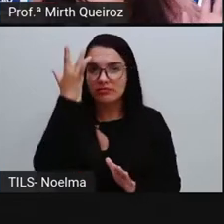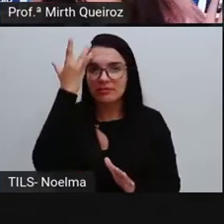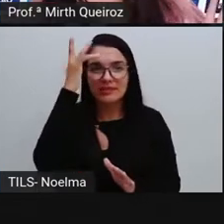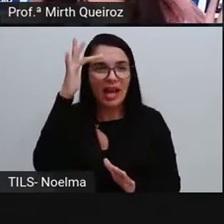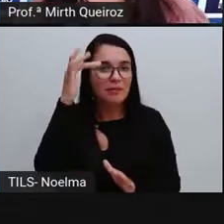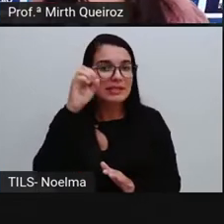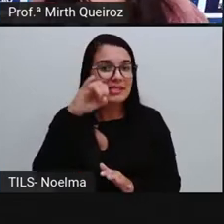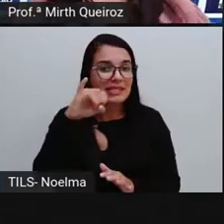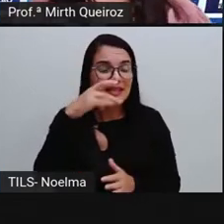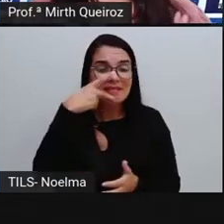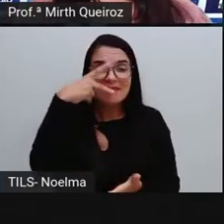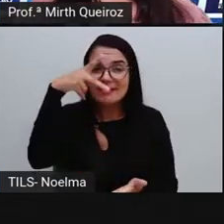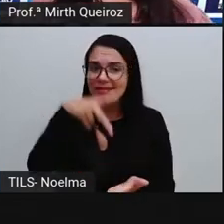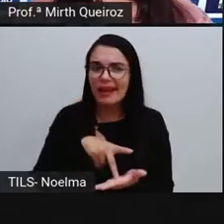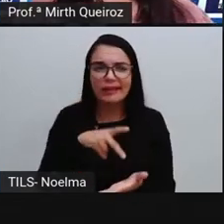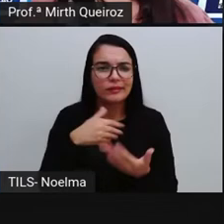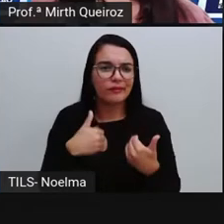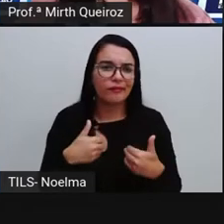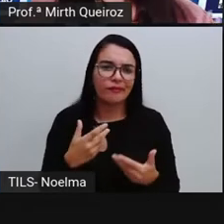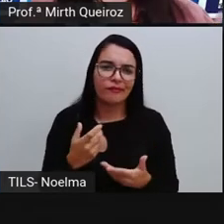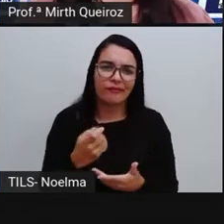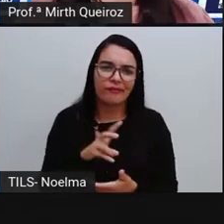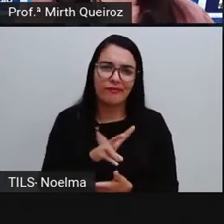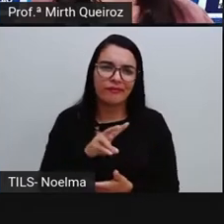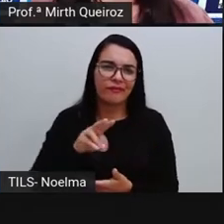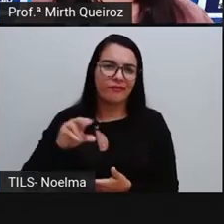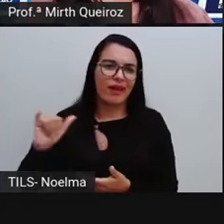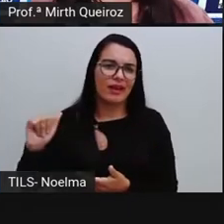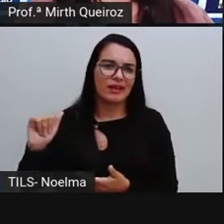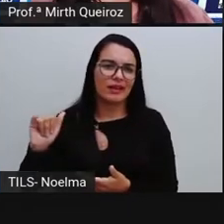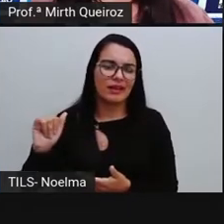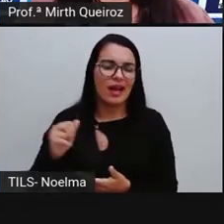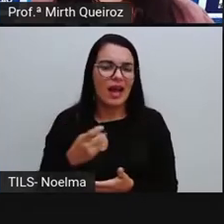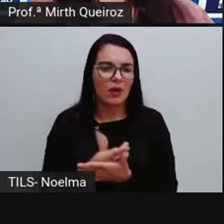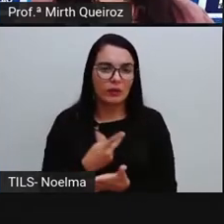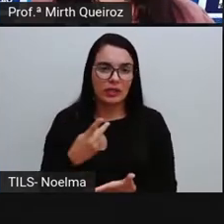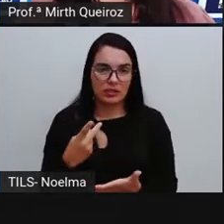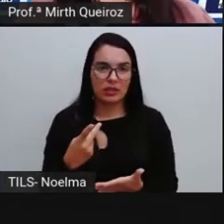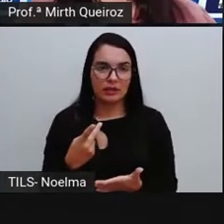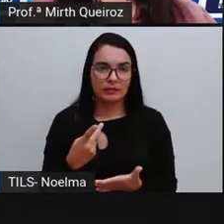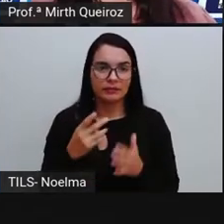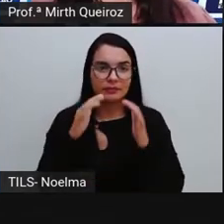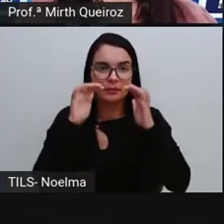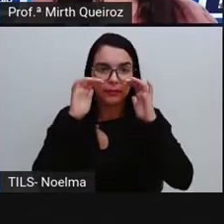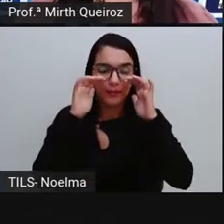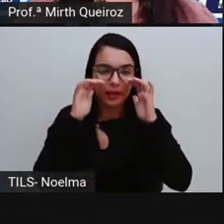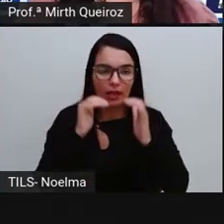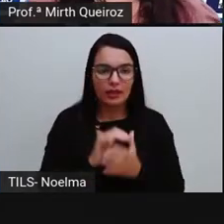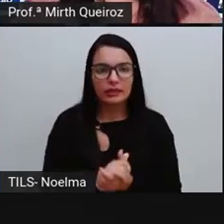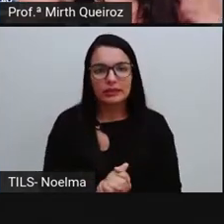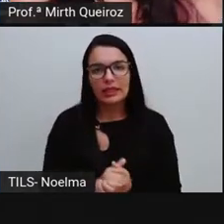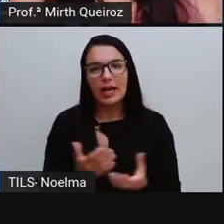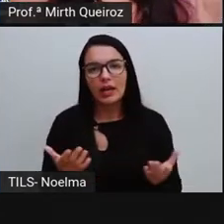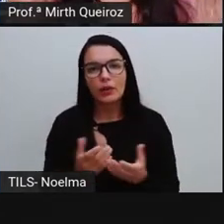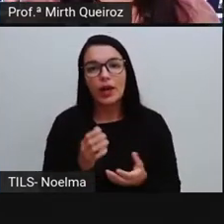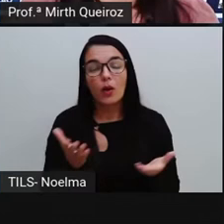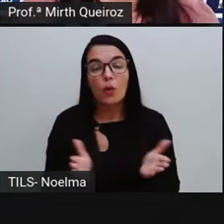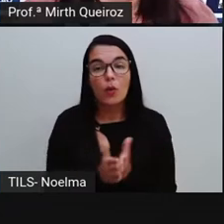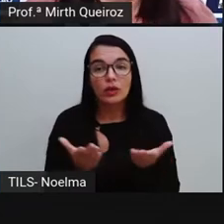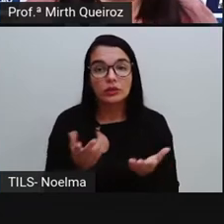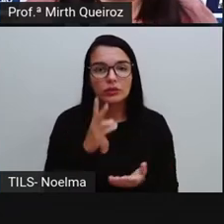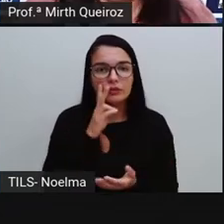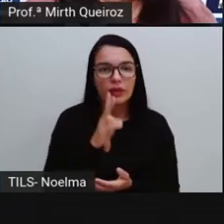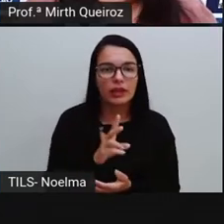vai sair coroa, nós estamos falando sobre a possibilidade. quando a gente fala sobre a chance do